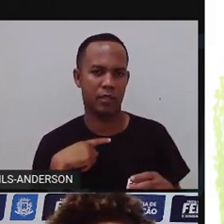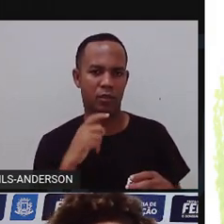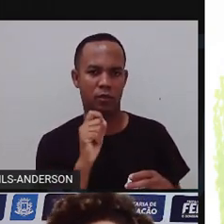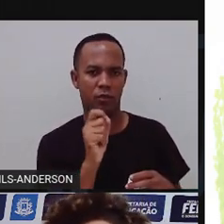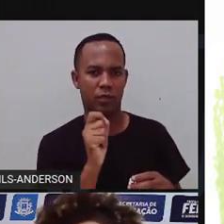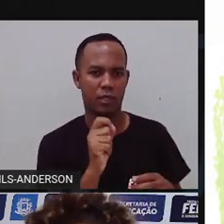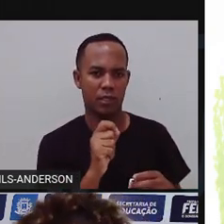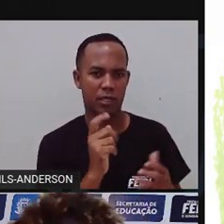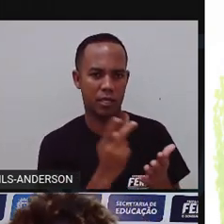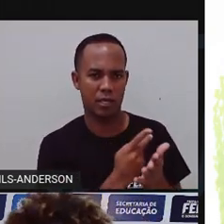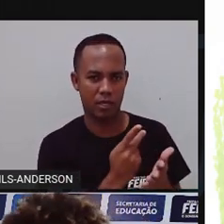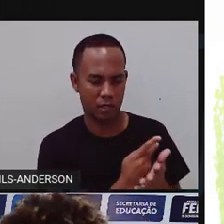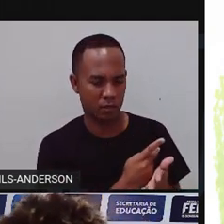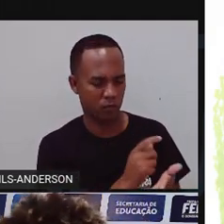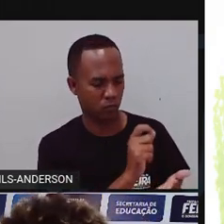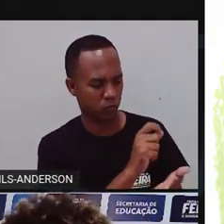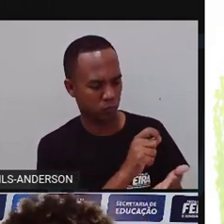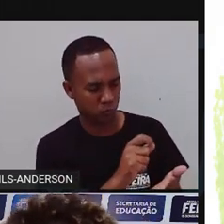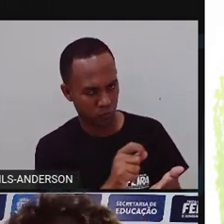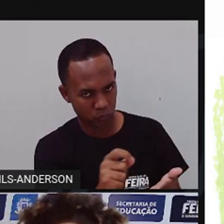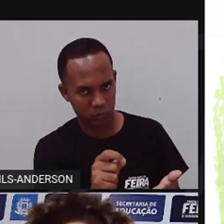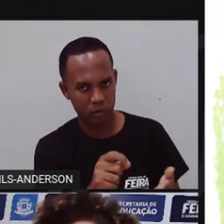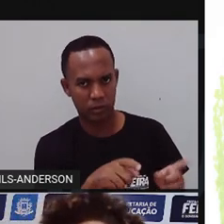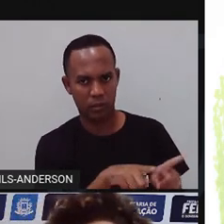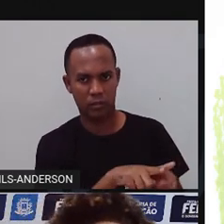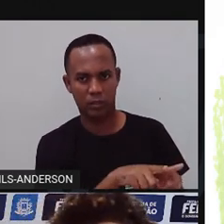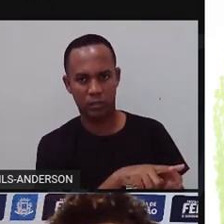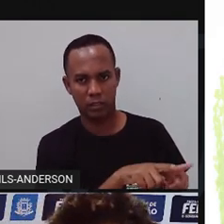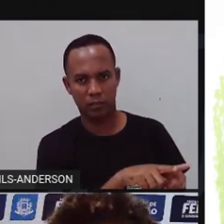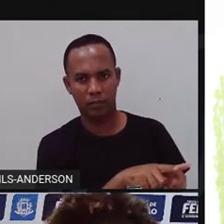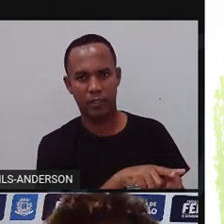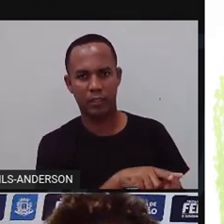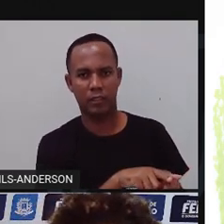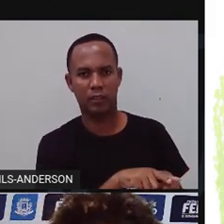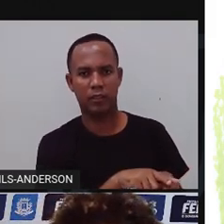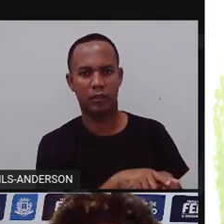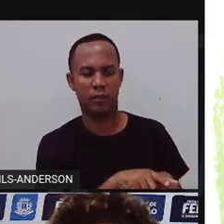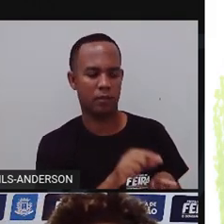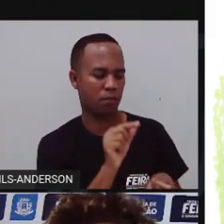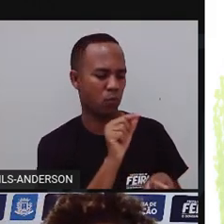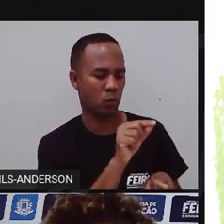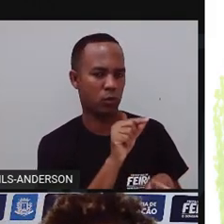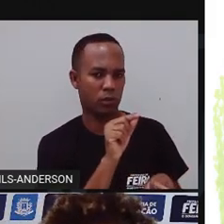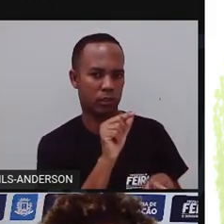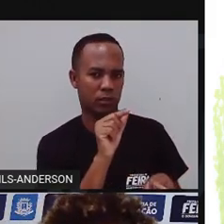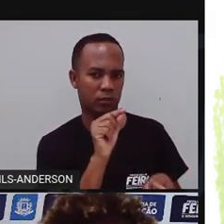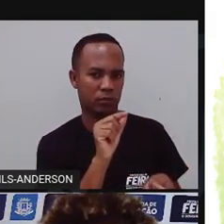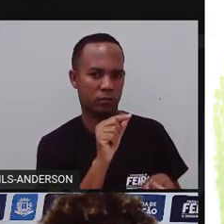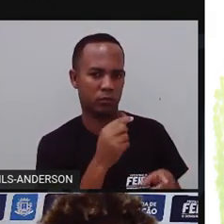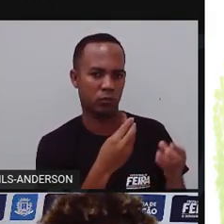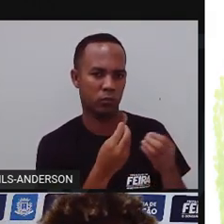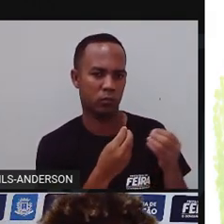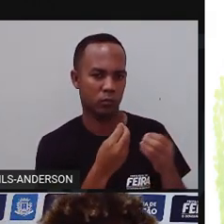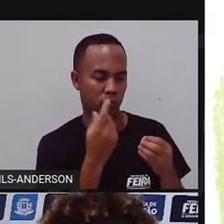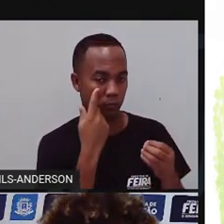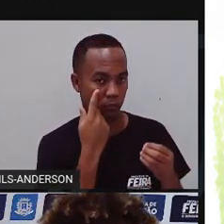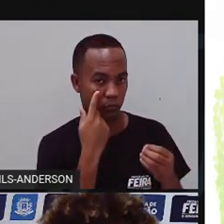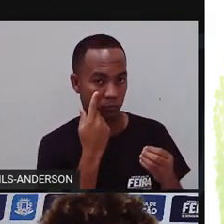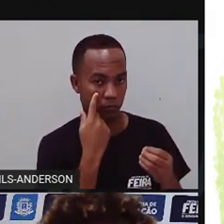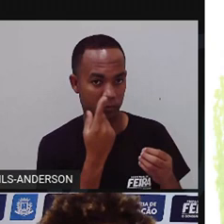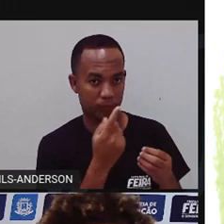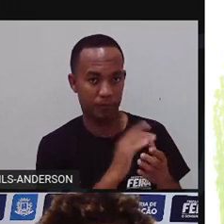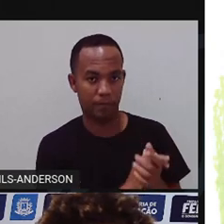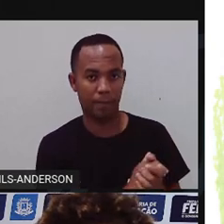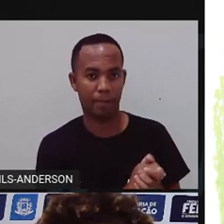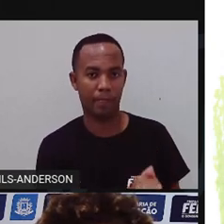escrita, um pequenos errinhos aí com relação à pontuação que a Pró pediu que vocês olhassem. Não foi